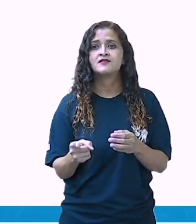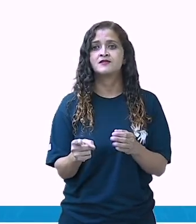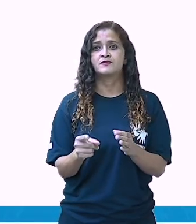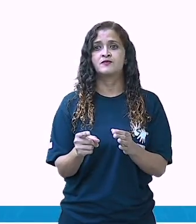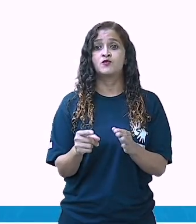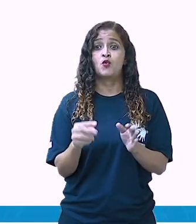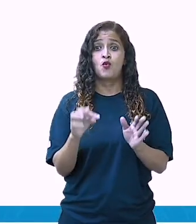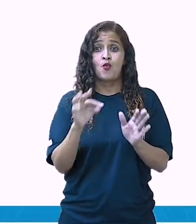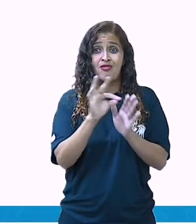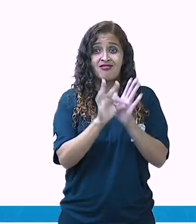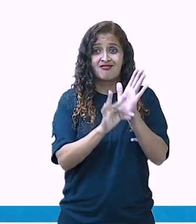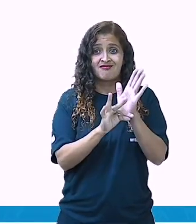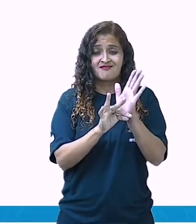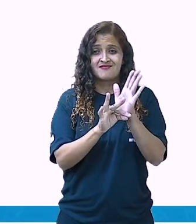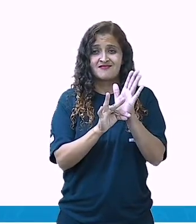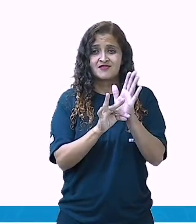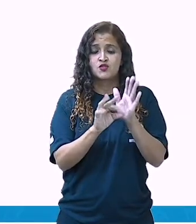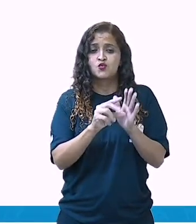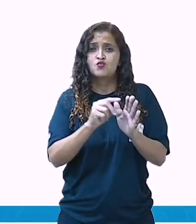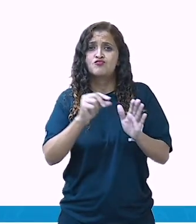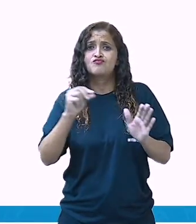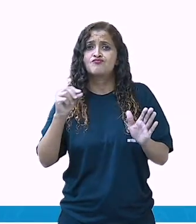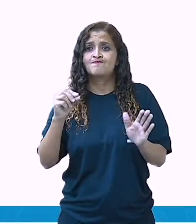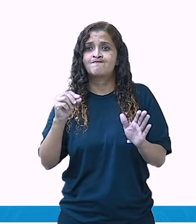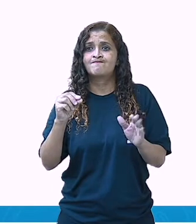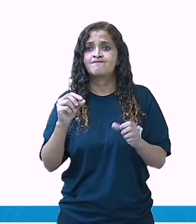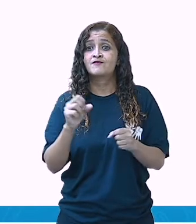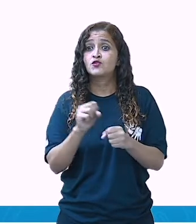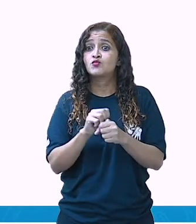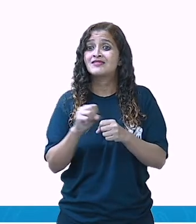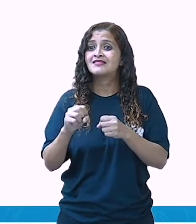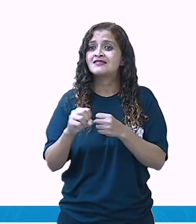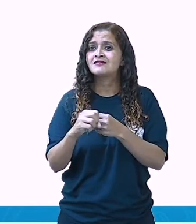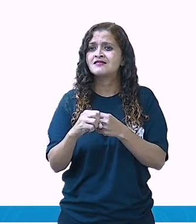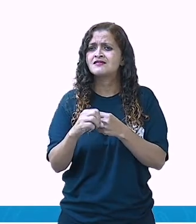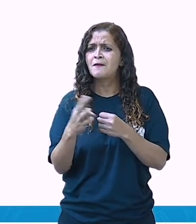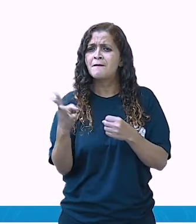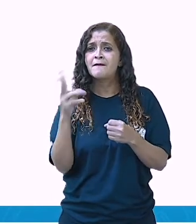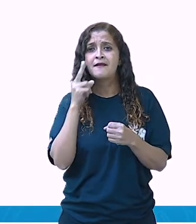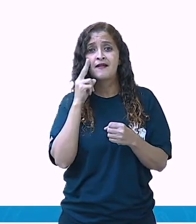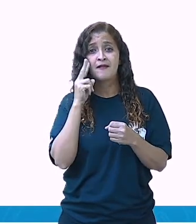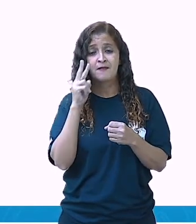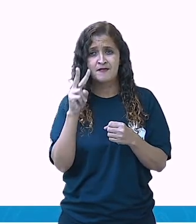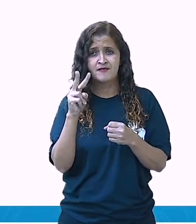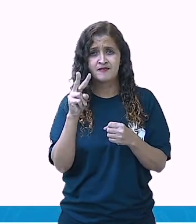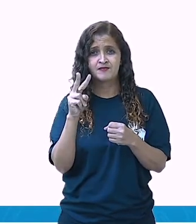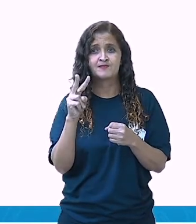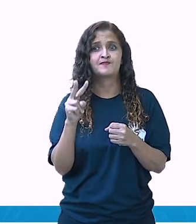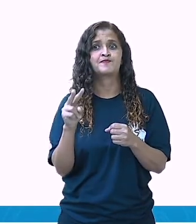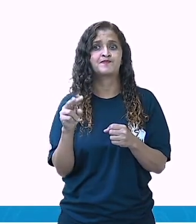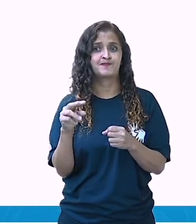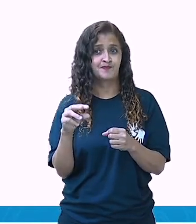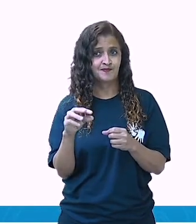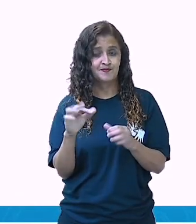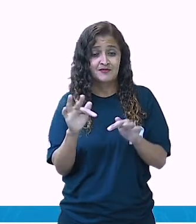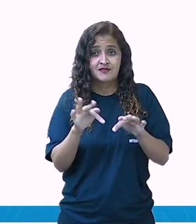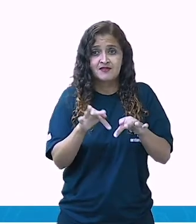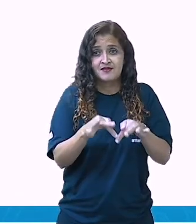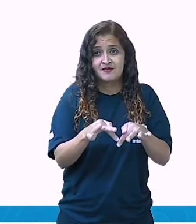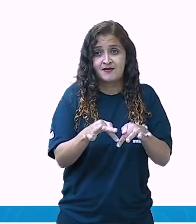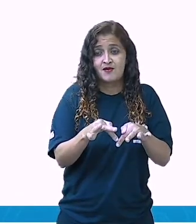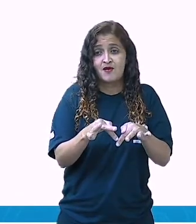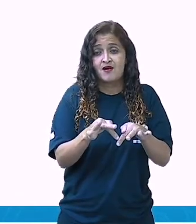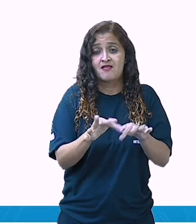Três substantivos. Na última aula de português, a gente aprendeu sobre o substantivo comum e o substantivo